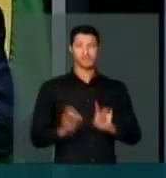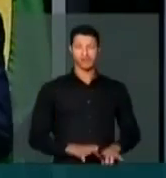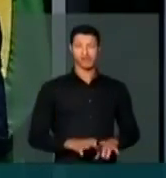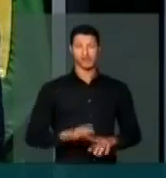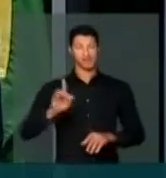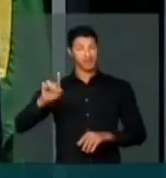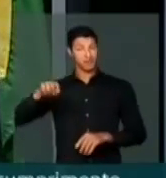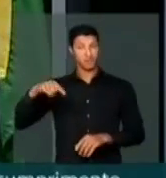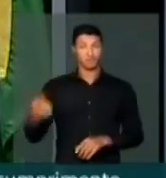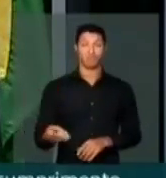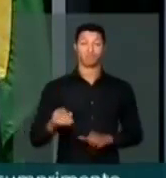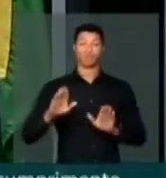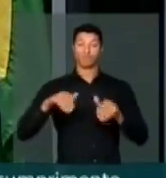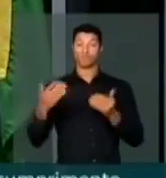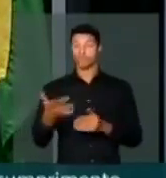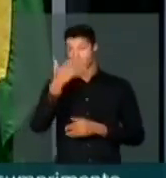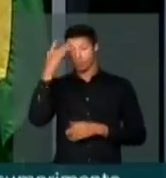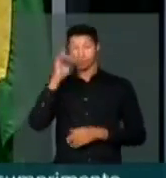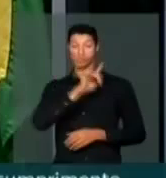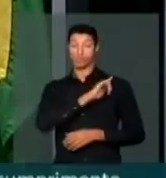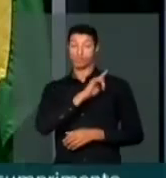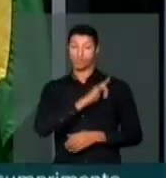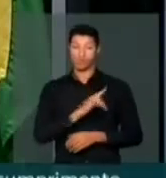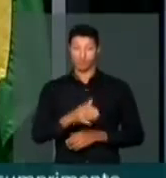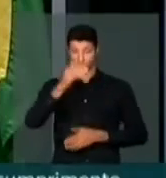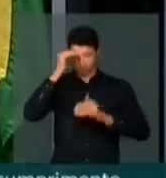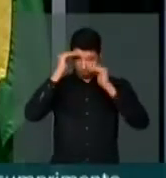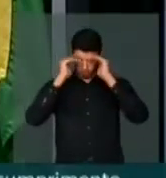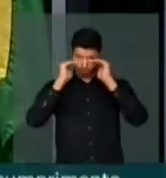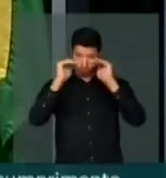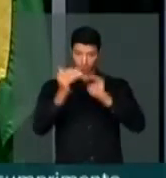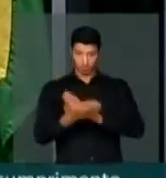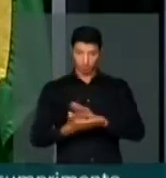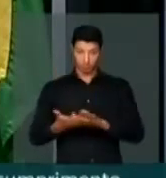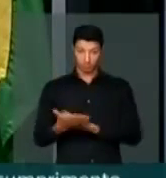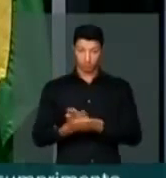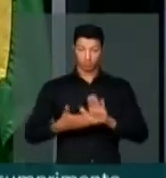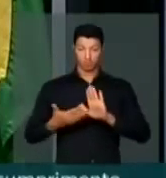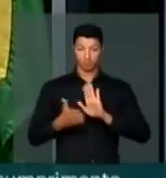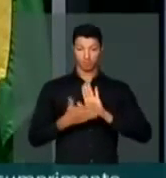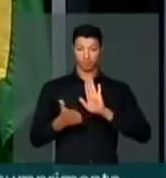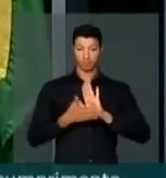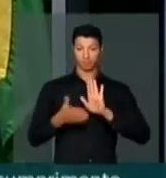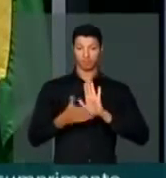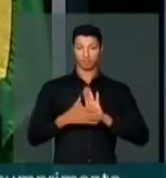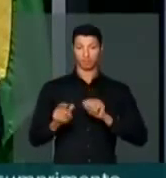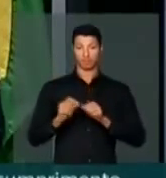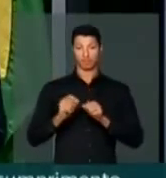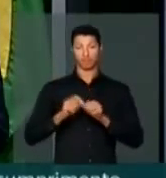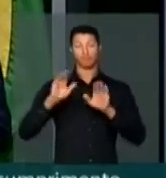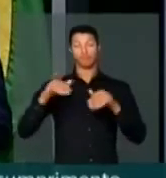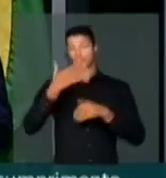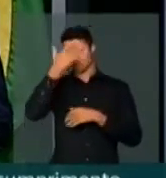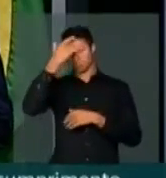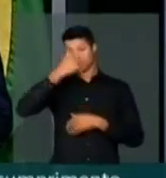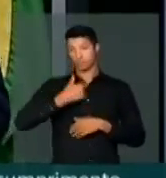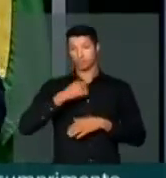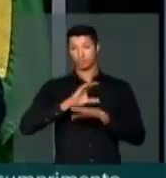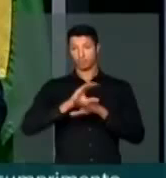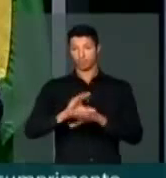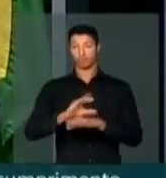depois, enquanto gestor, de obedecer as propostas que fez enquanto candidato.